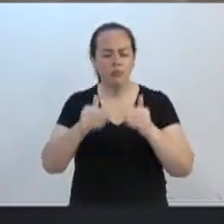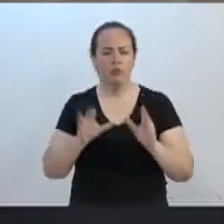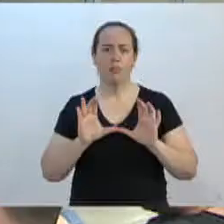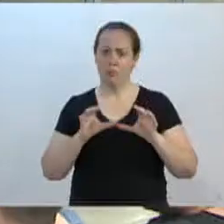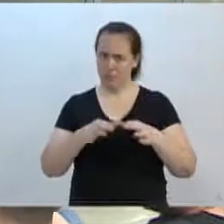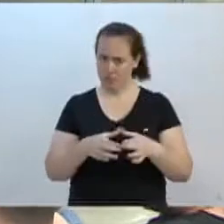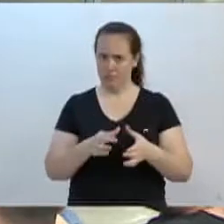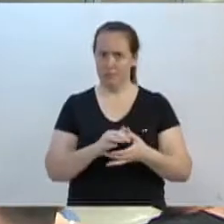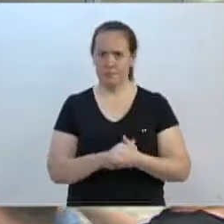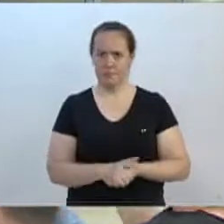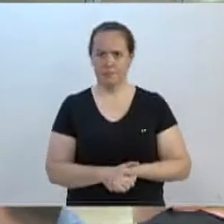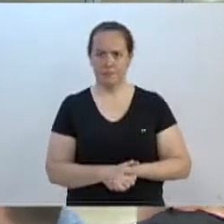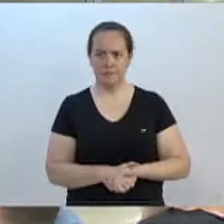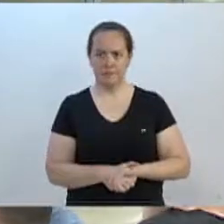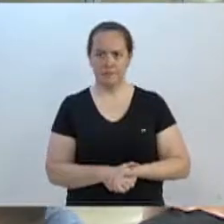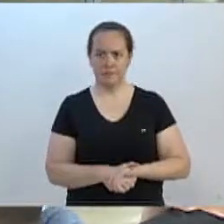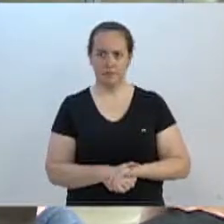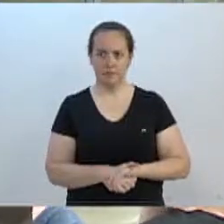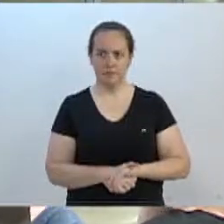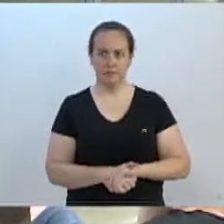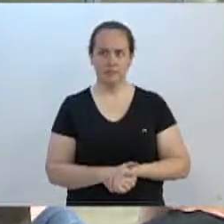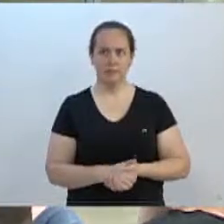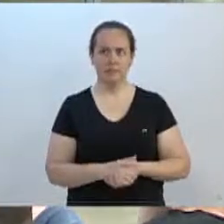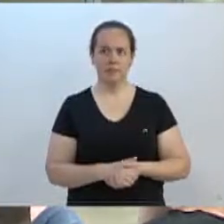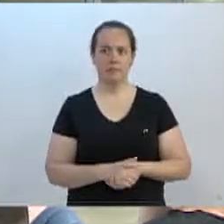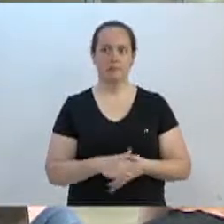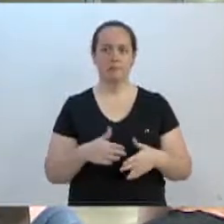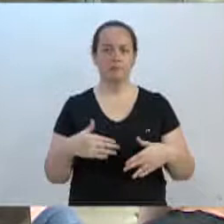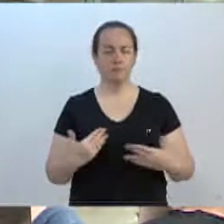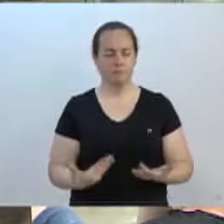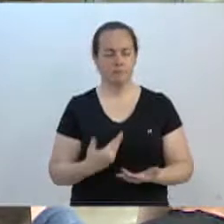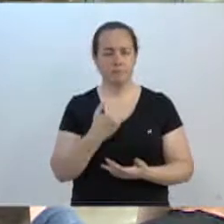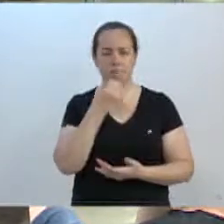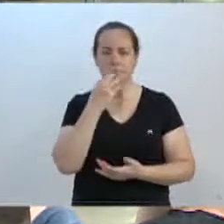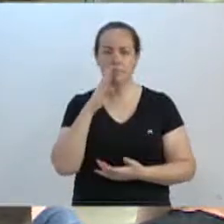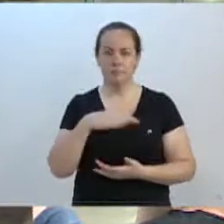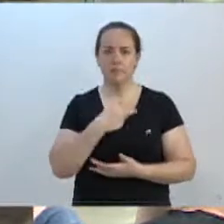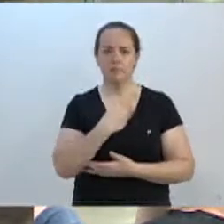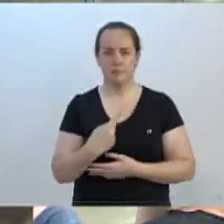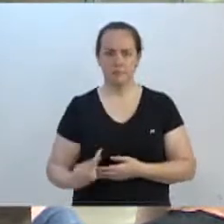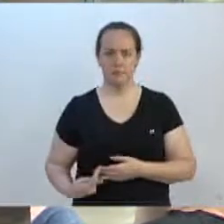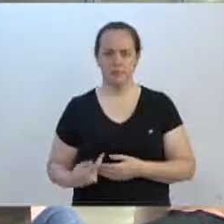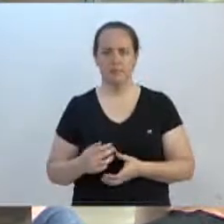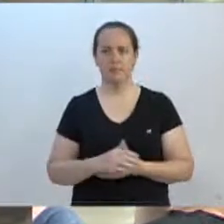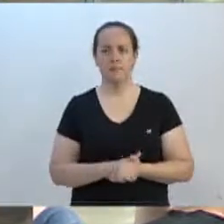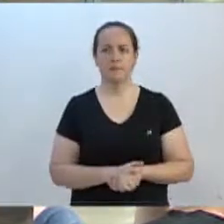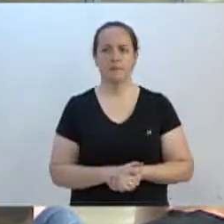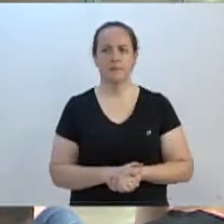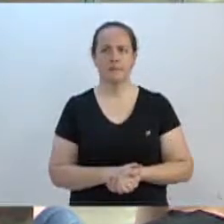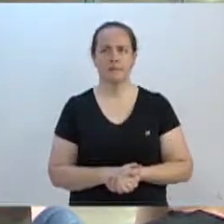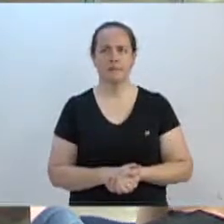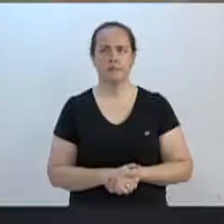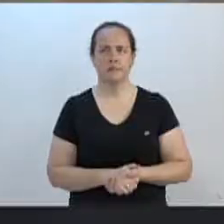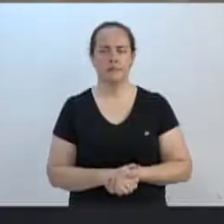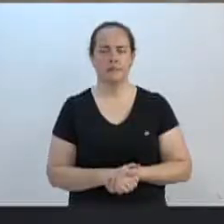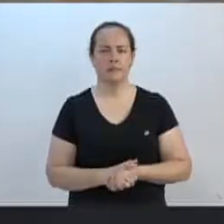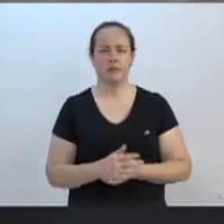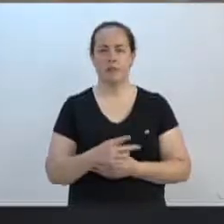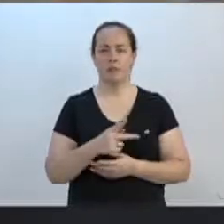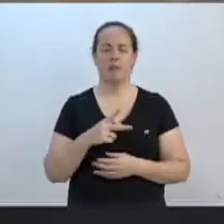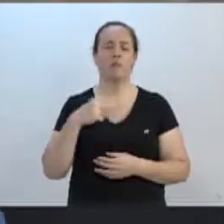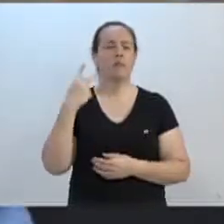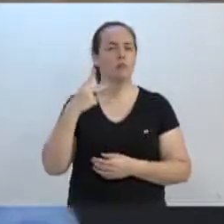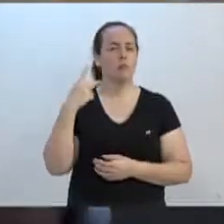Obrigado. Pela ordem, presidente. Pela ordem, vereador Amir. Pode. Vereador Ernesto Nerito